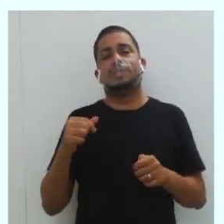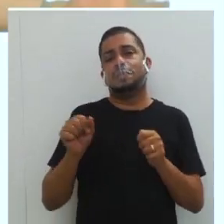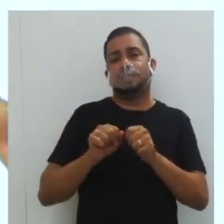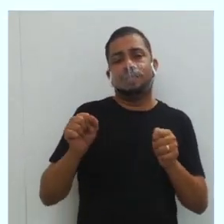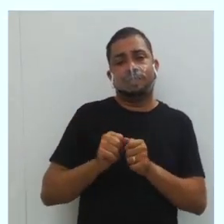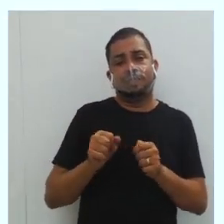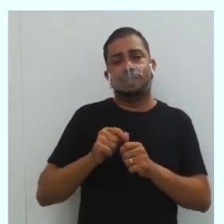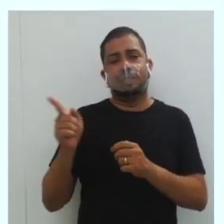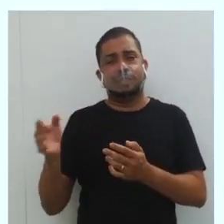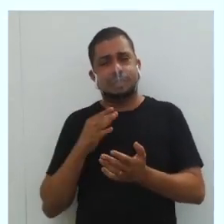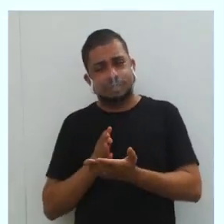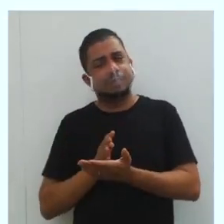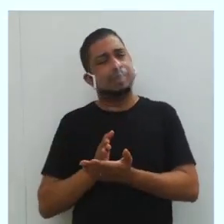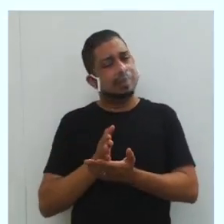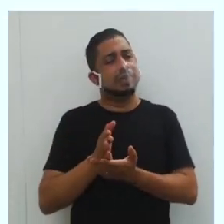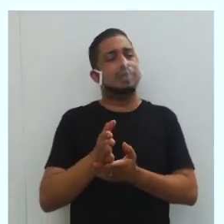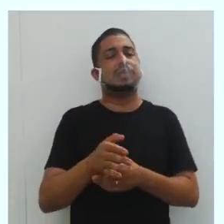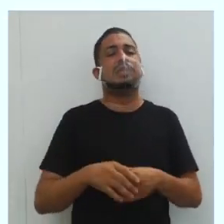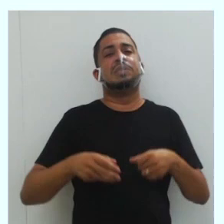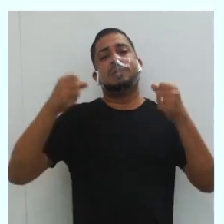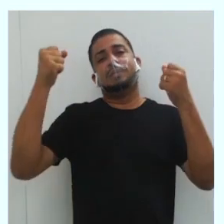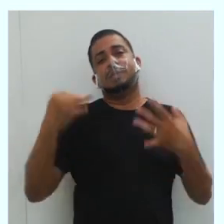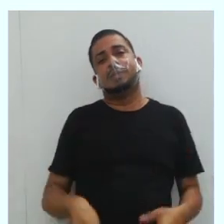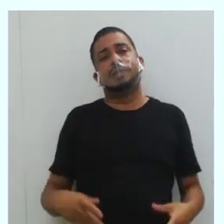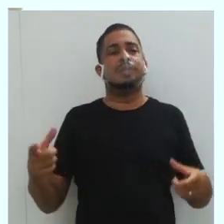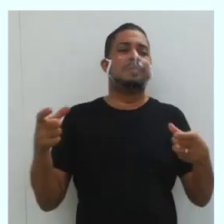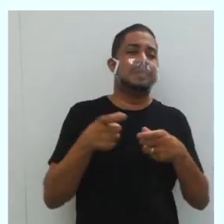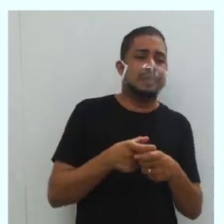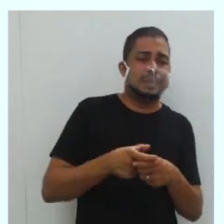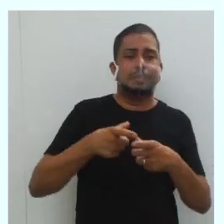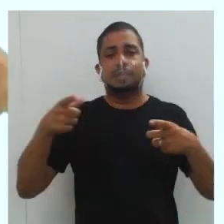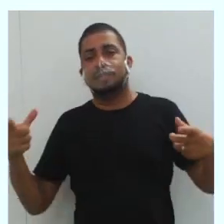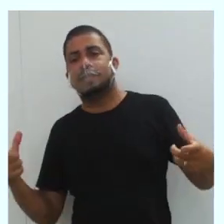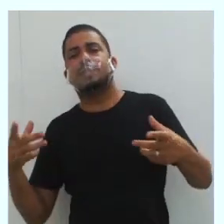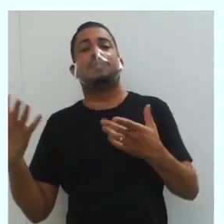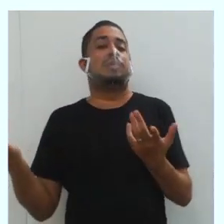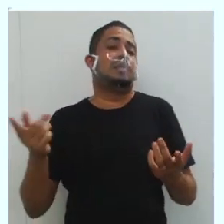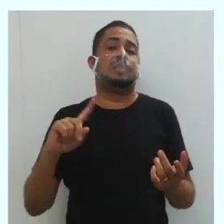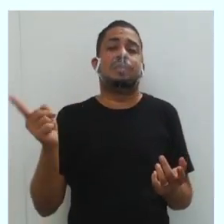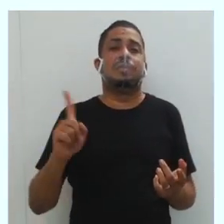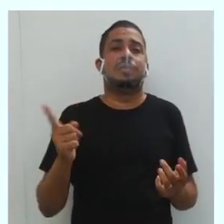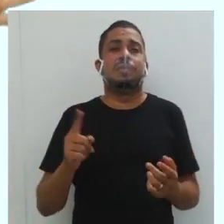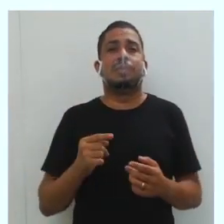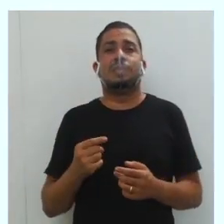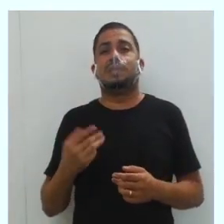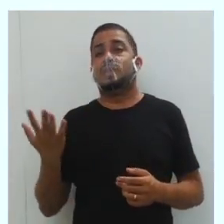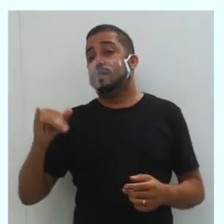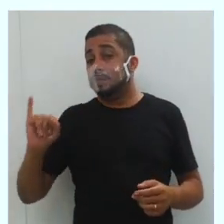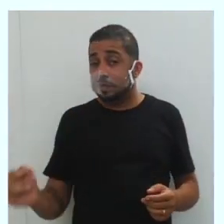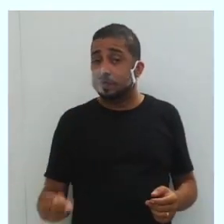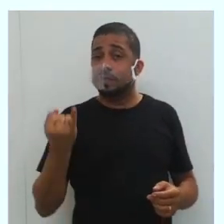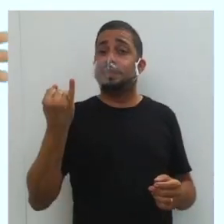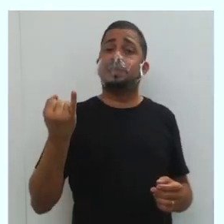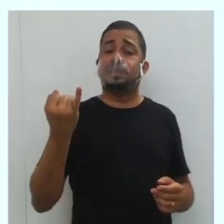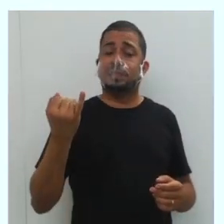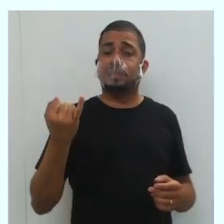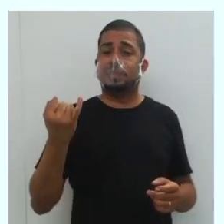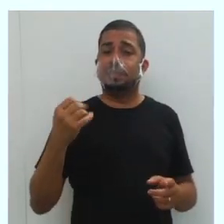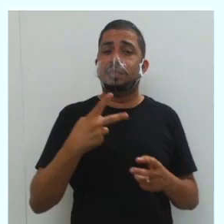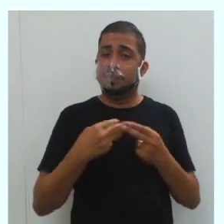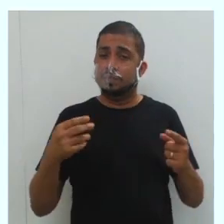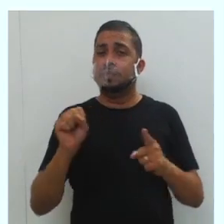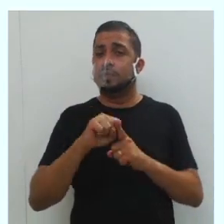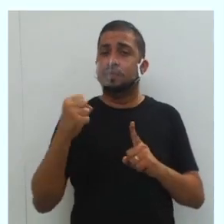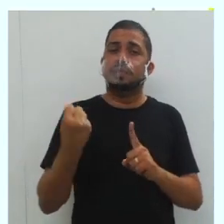fiz esse percurso tentando explicar o que é minoria, o que é maioria, o que é não gozar dos seus privilégios